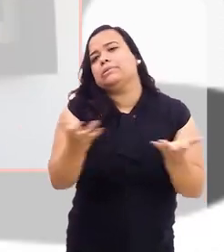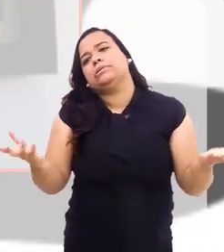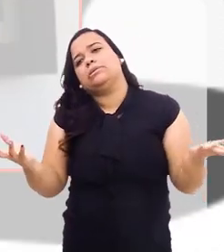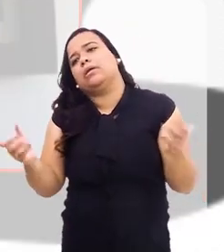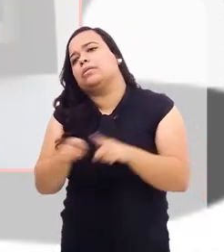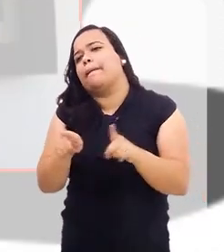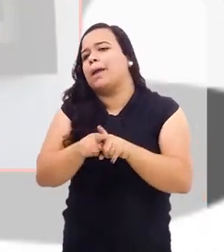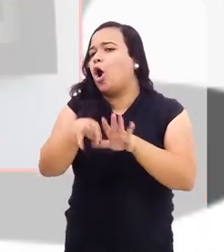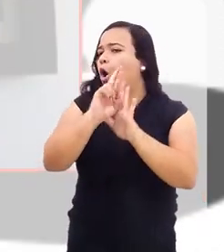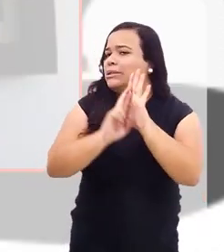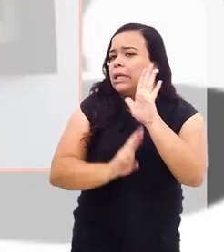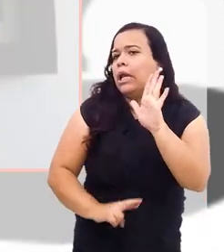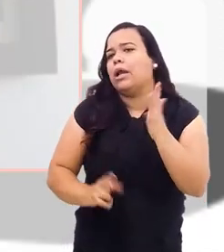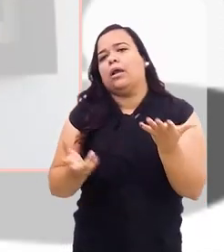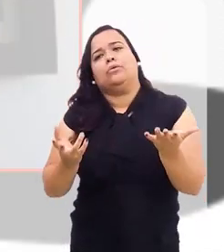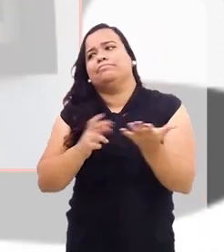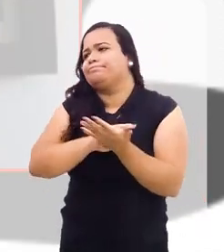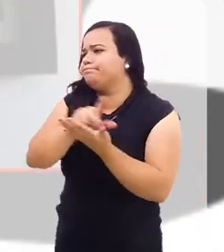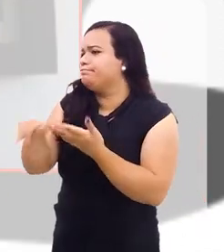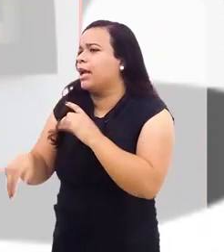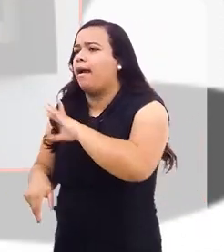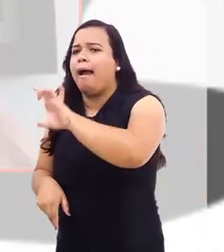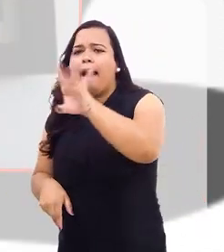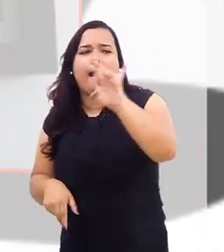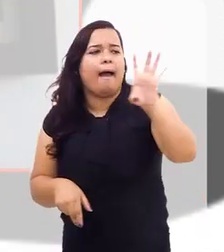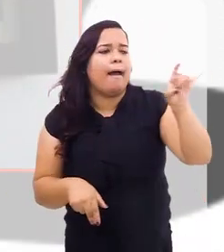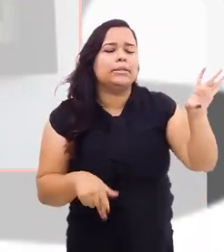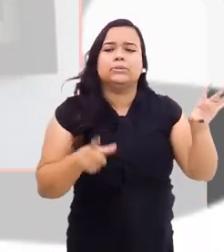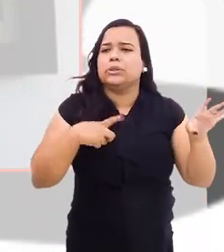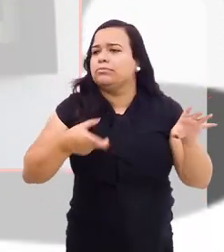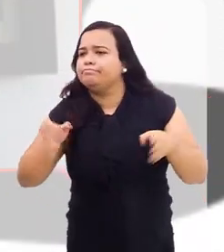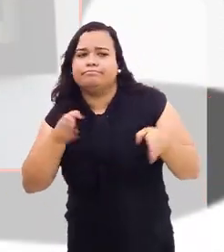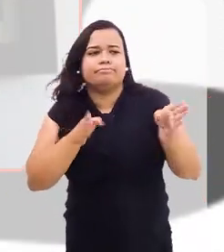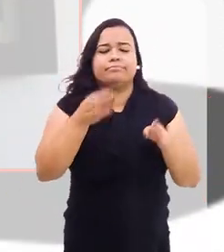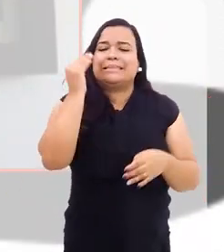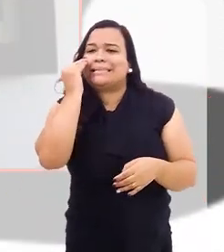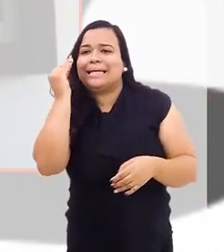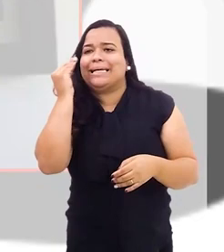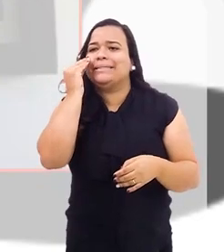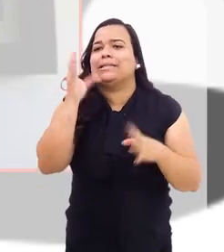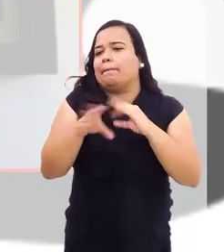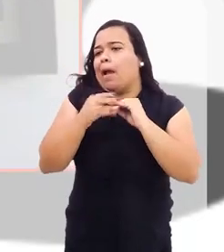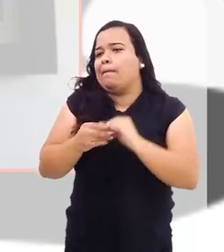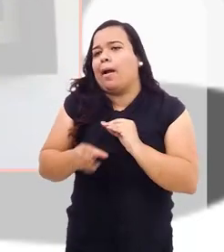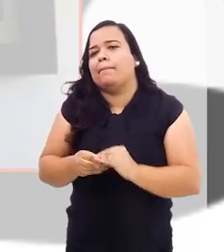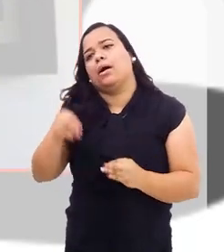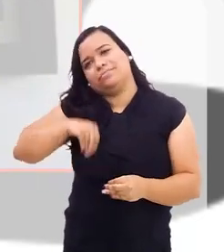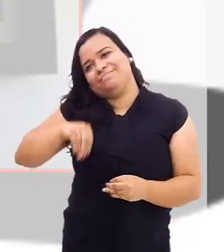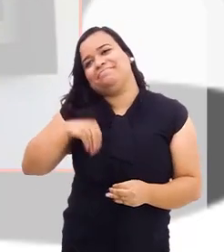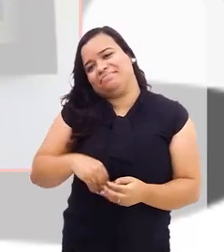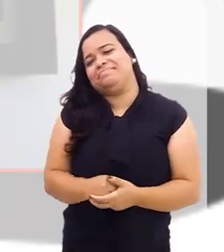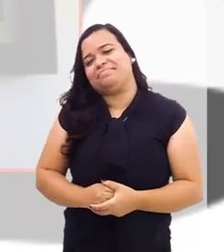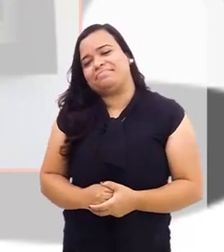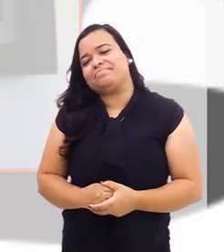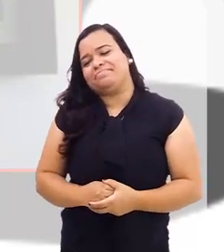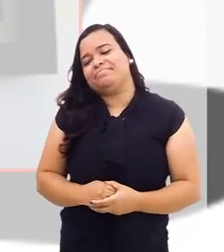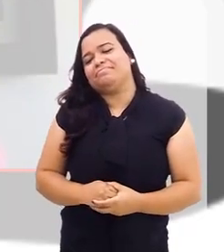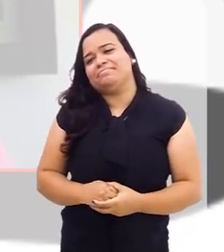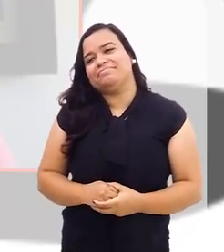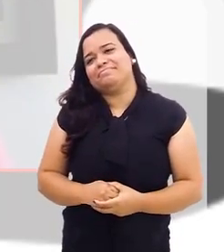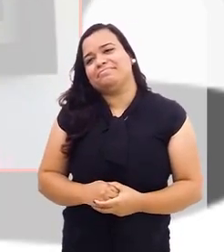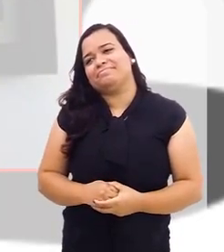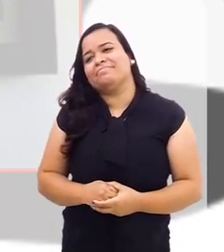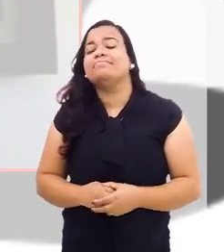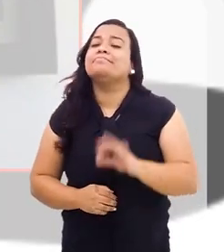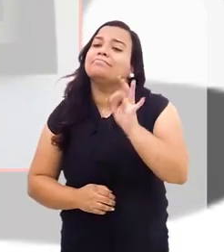e roteiristas. Então, assim, cada um segue uma linha diferente para poder complementar essa renda, né?